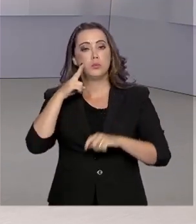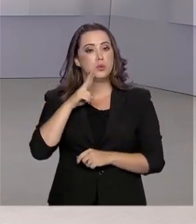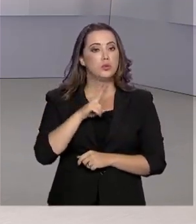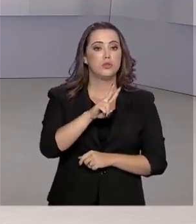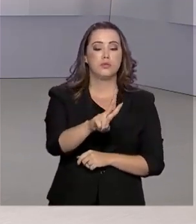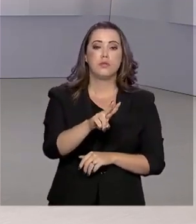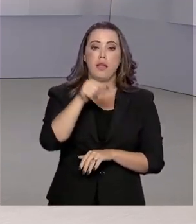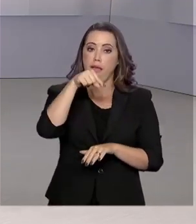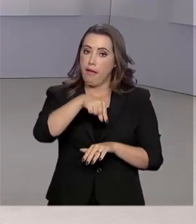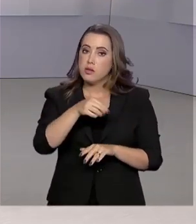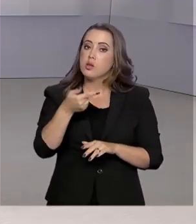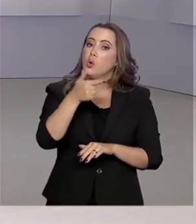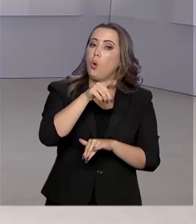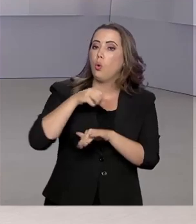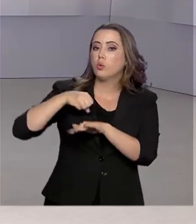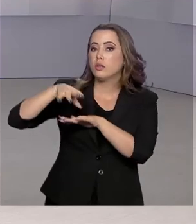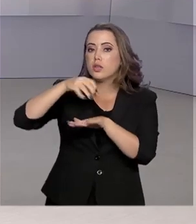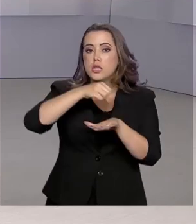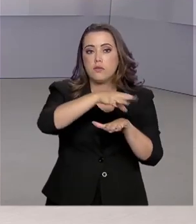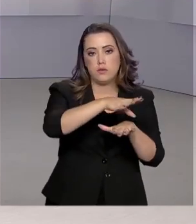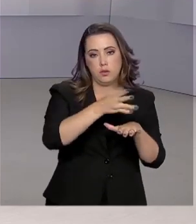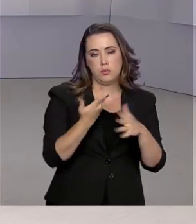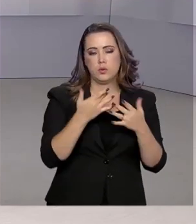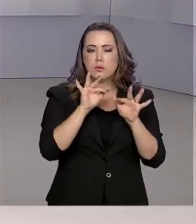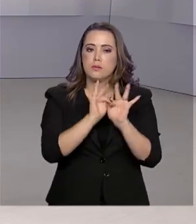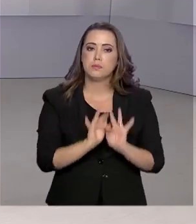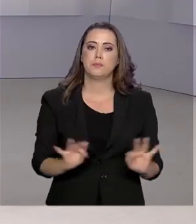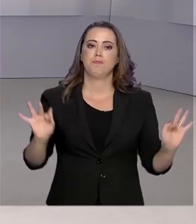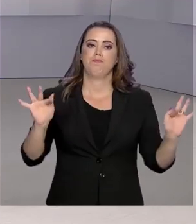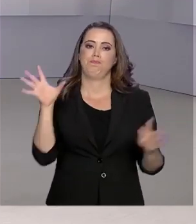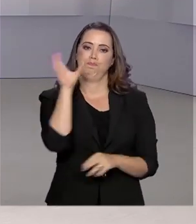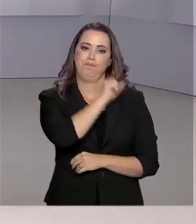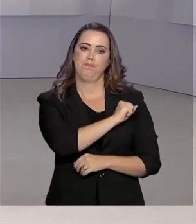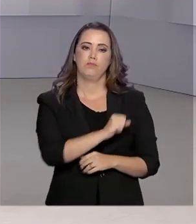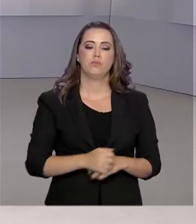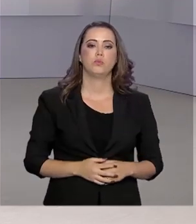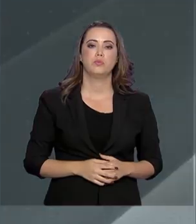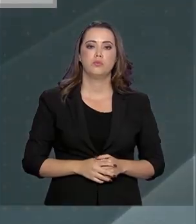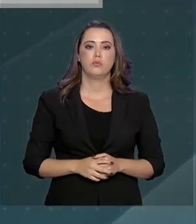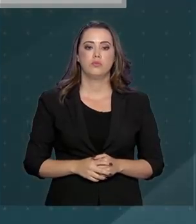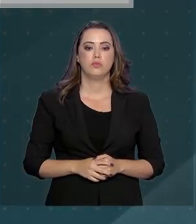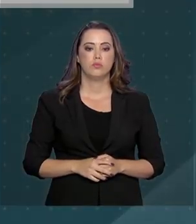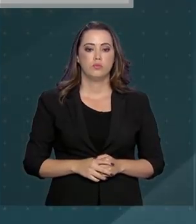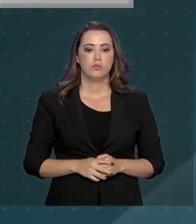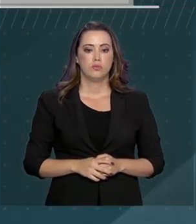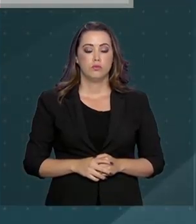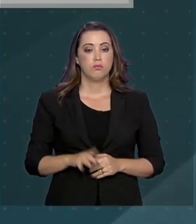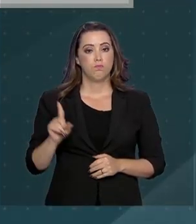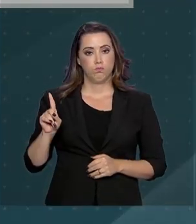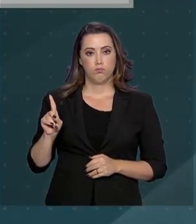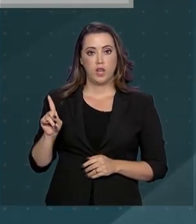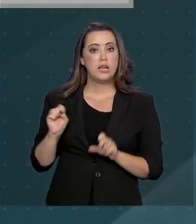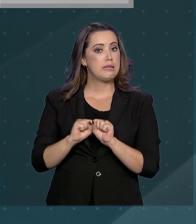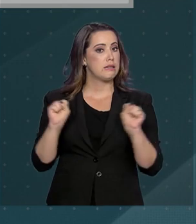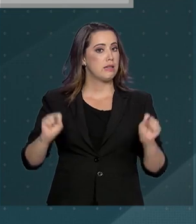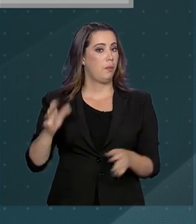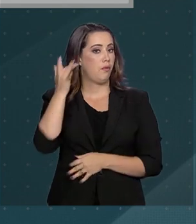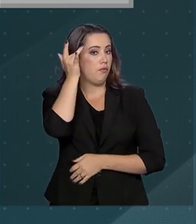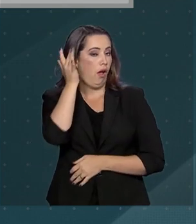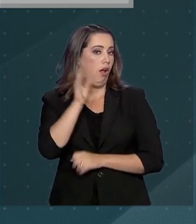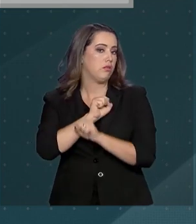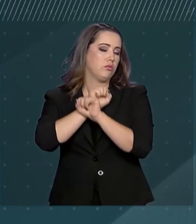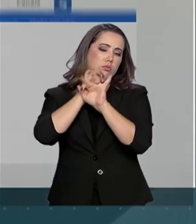acesso a essas e outras informações de forma mais simples e rápida. Um sistema mais prático,